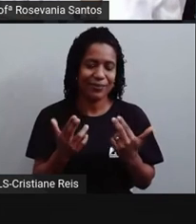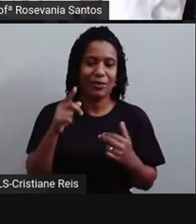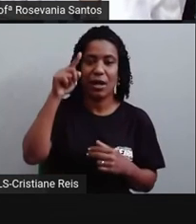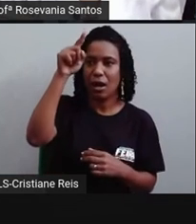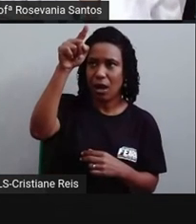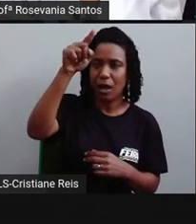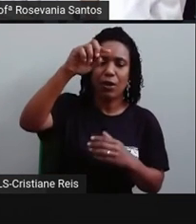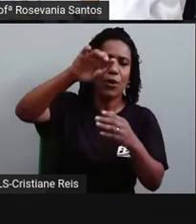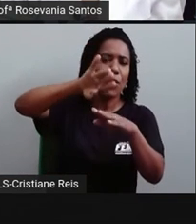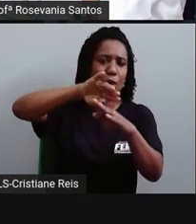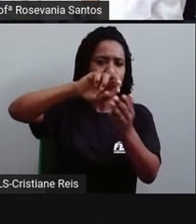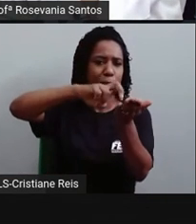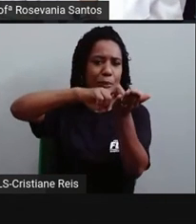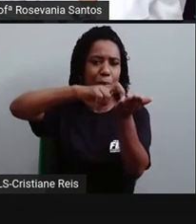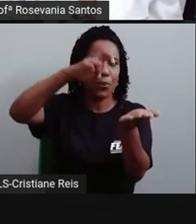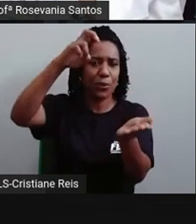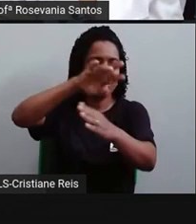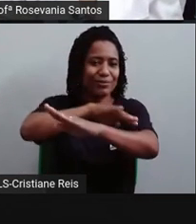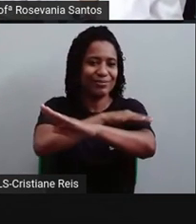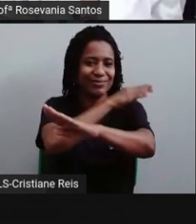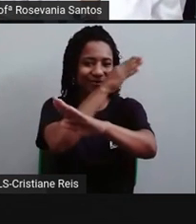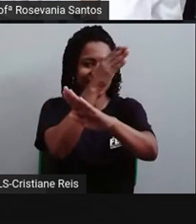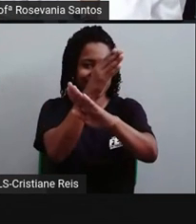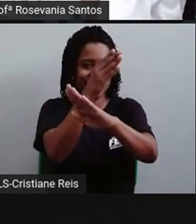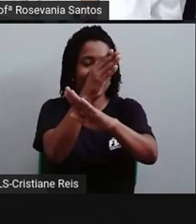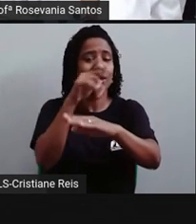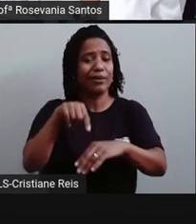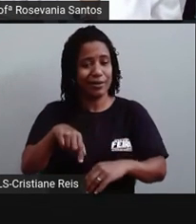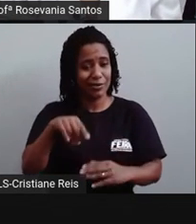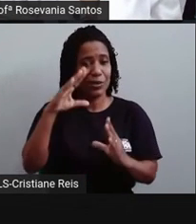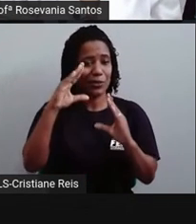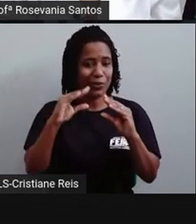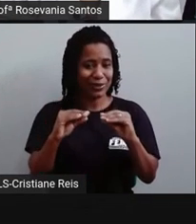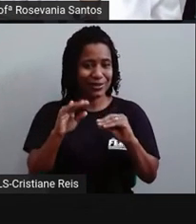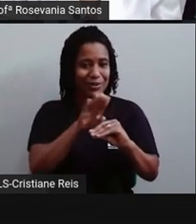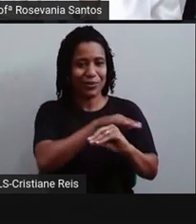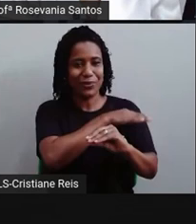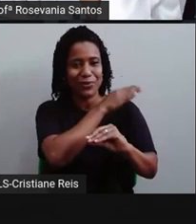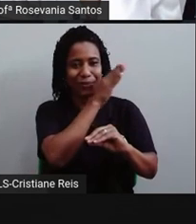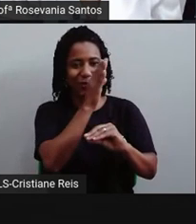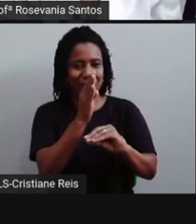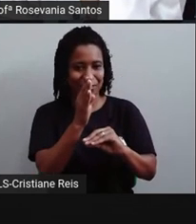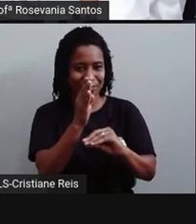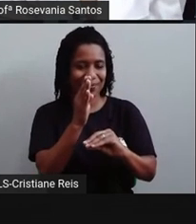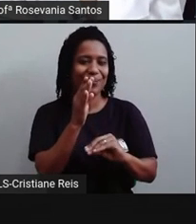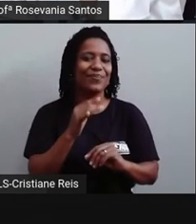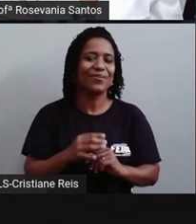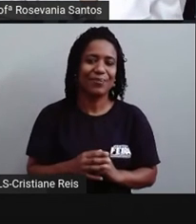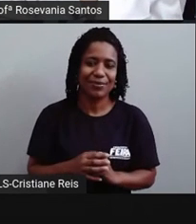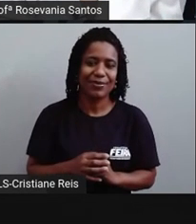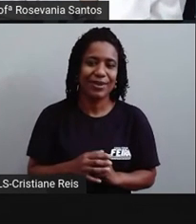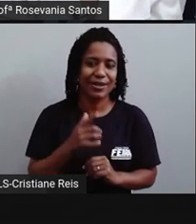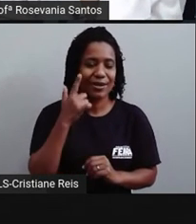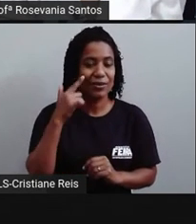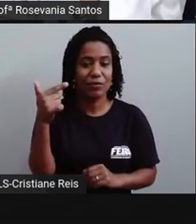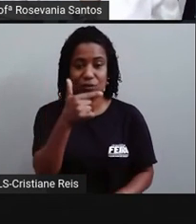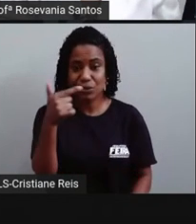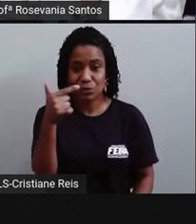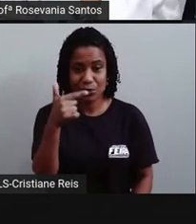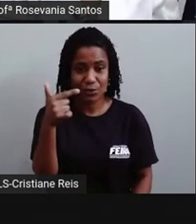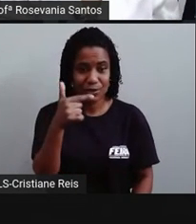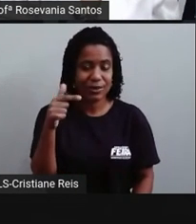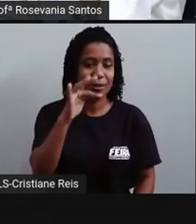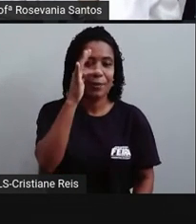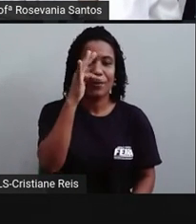para o período da noite. Depois do dia 22 de setembro, que esse ano ocorreu exatamente no dia 22, muitos anos seguidos